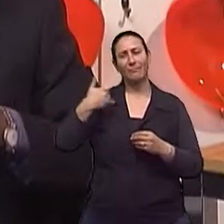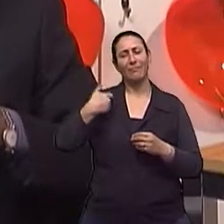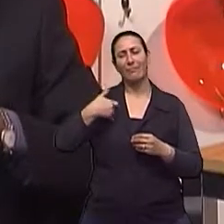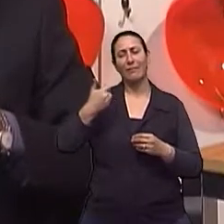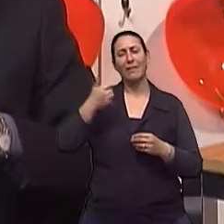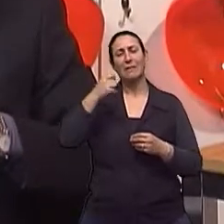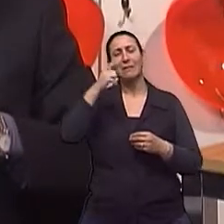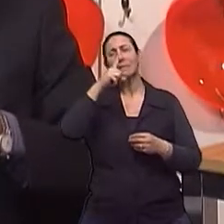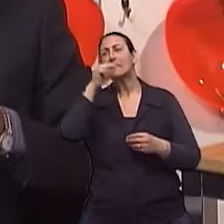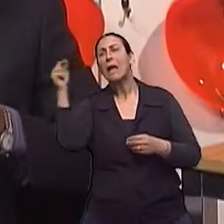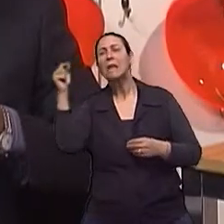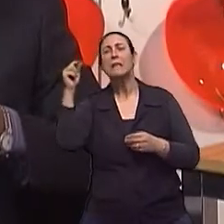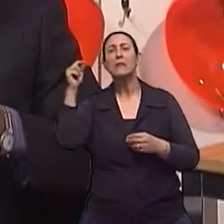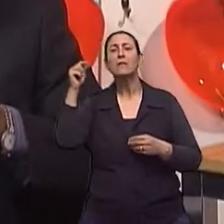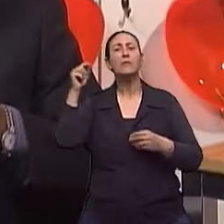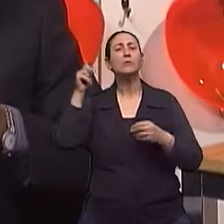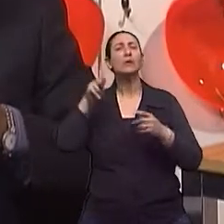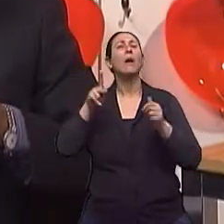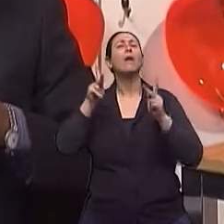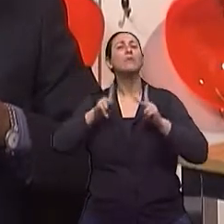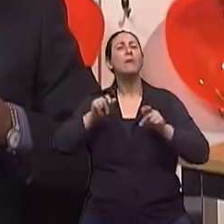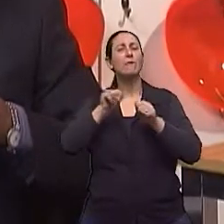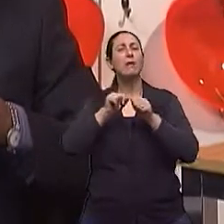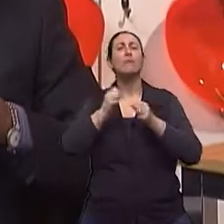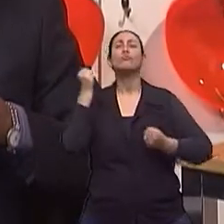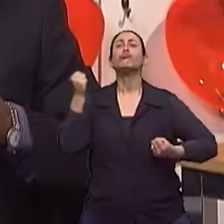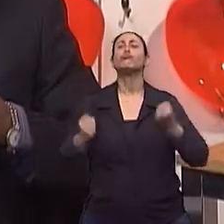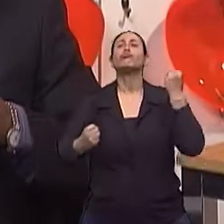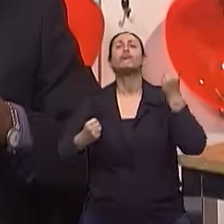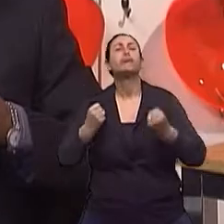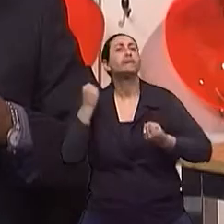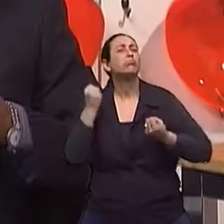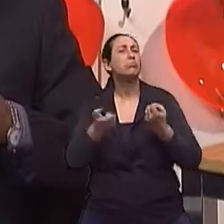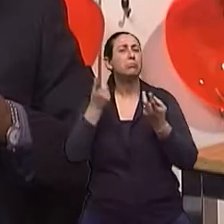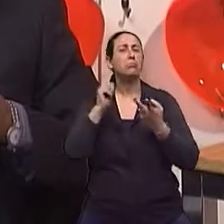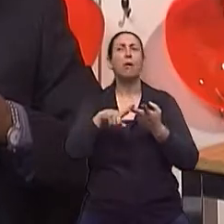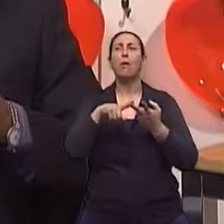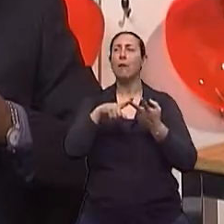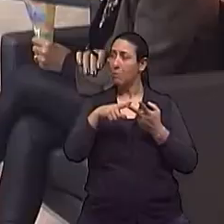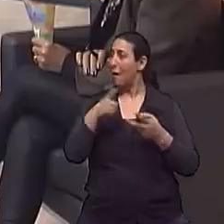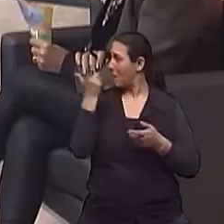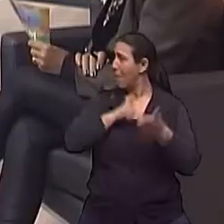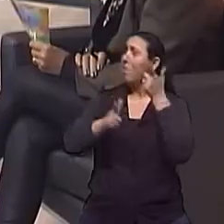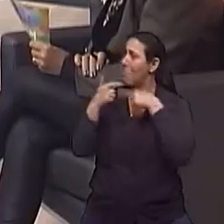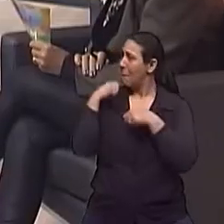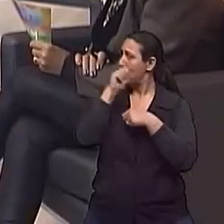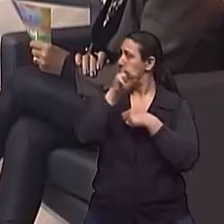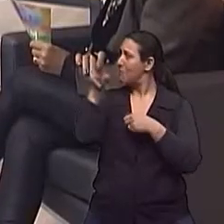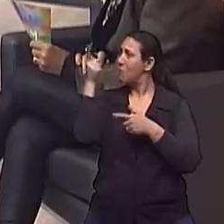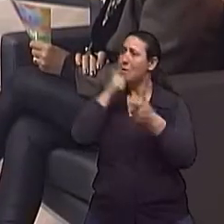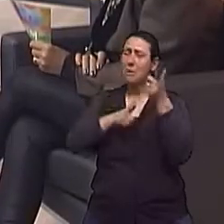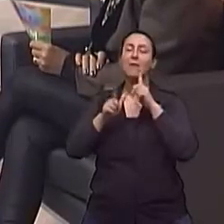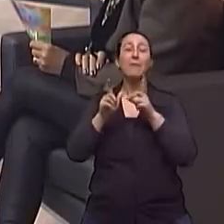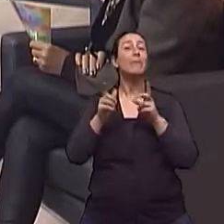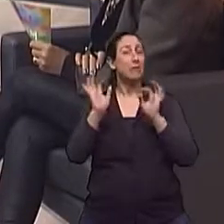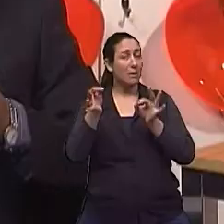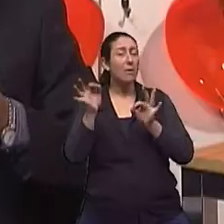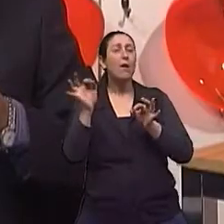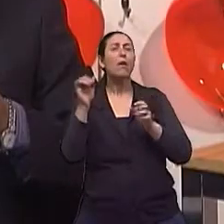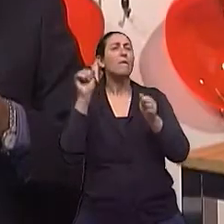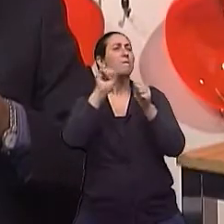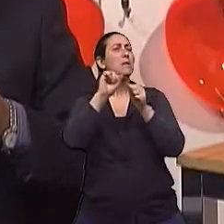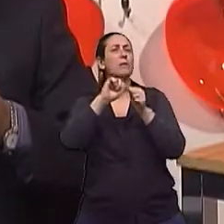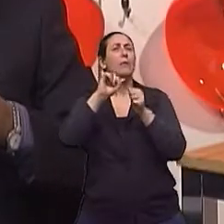de 100 anos ou eventualmente mais, fazendo maratona, Exatamente. Ganhando maratona, inclusive, naquela faixa etária. Fazendo algumas